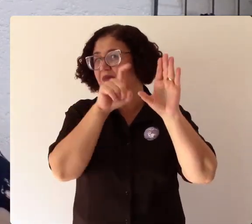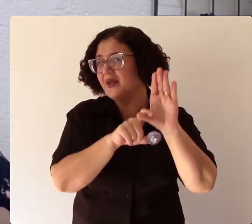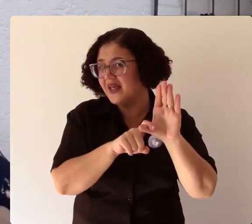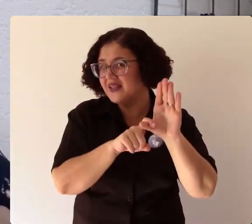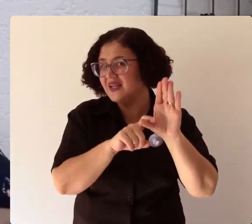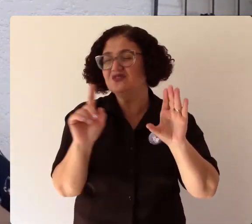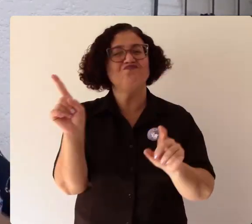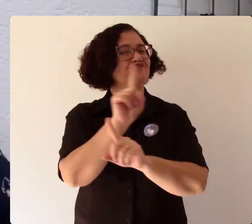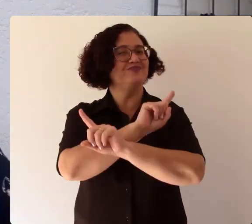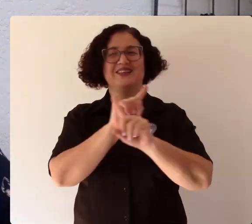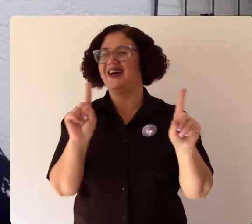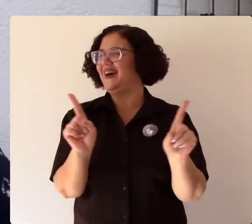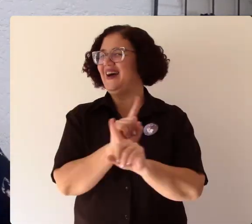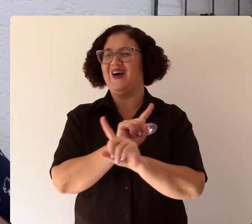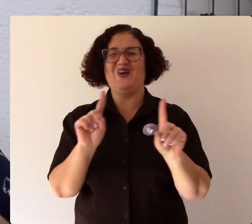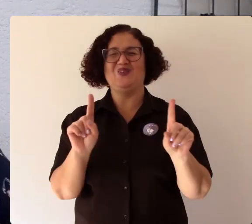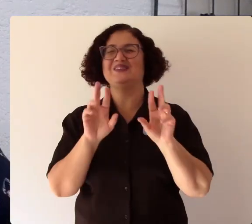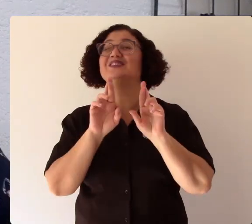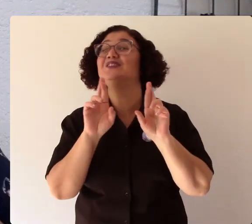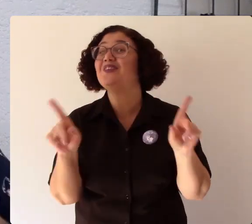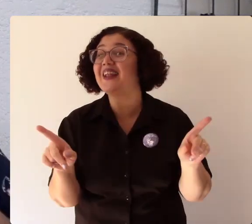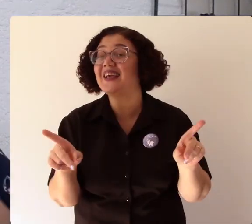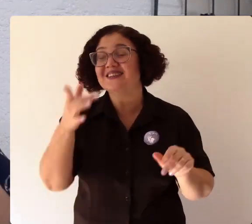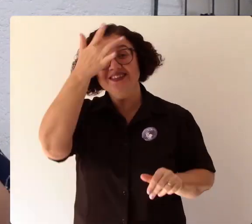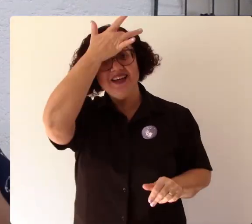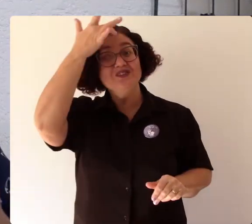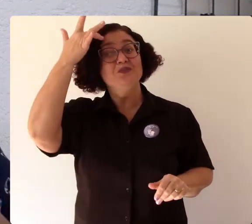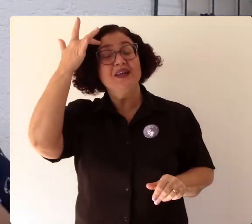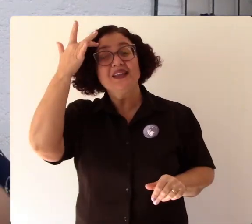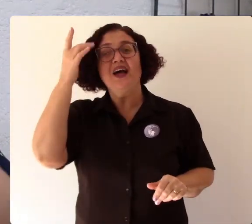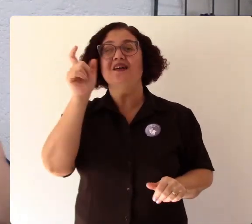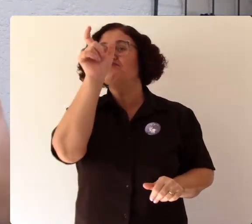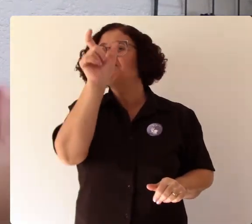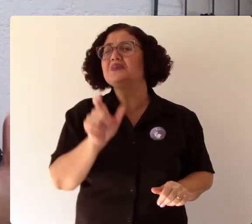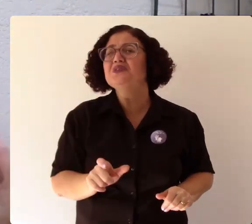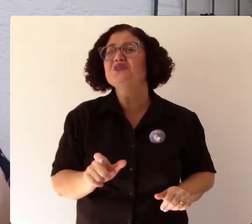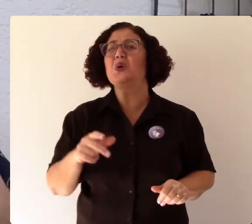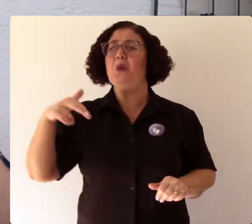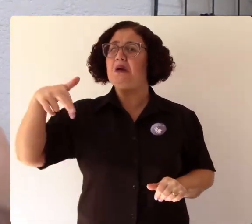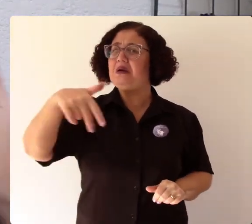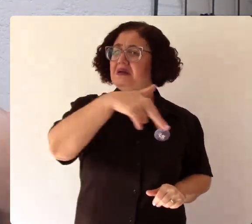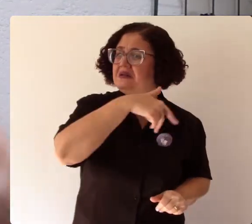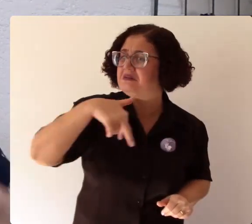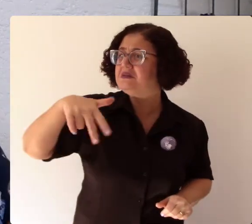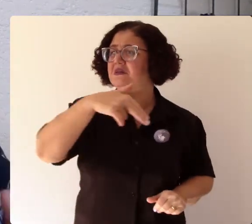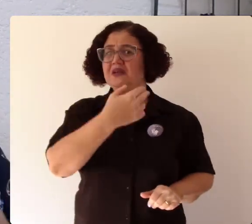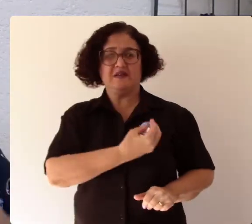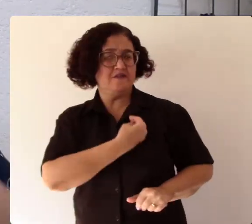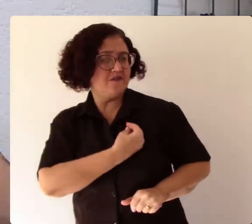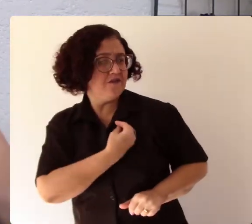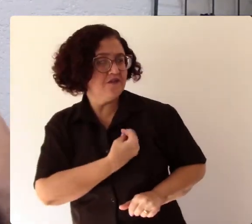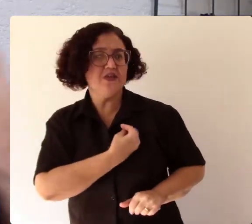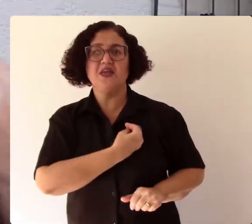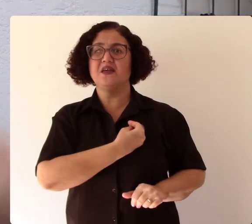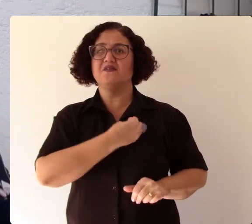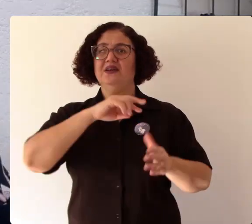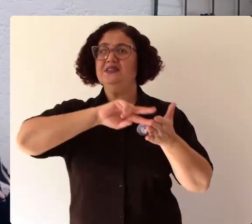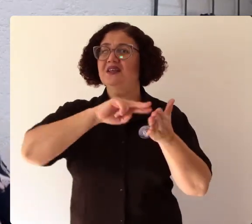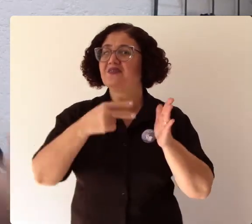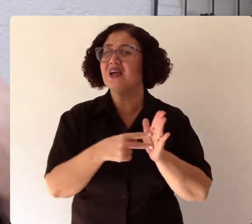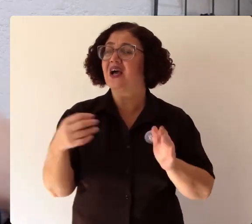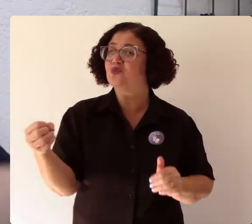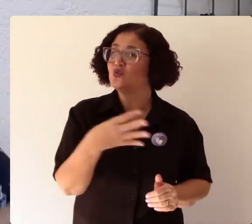psiquiátrico pensar saúde mental é pensar alguém que transita que vive que ressignifica que